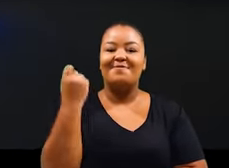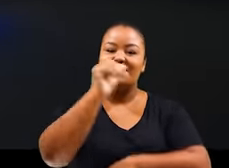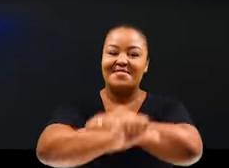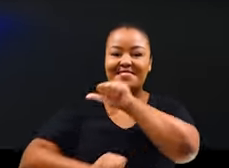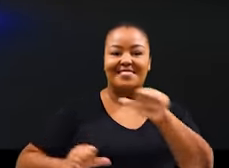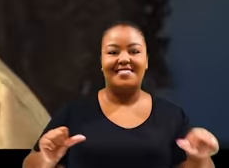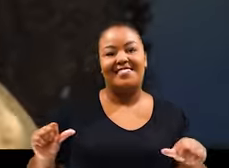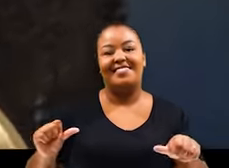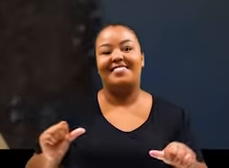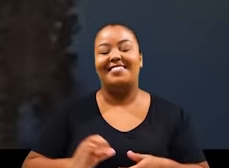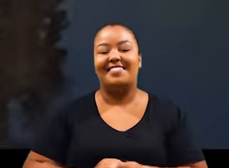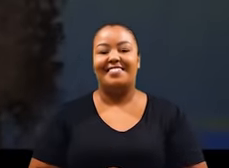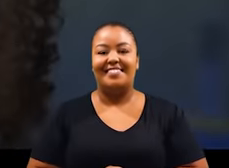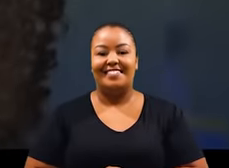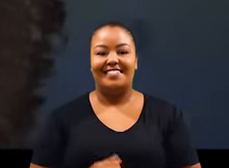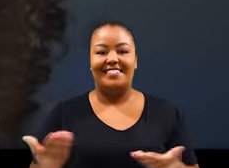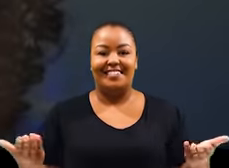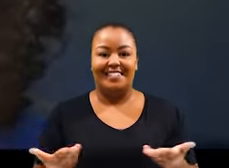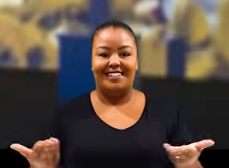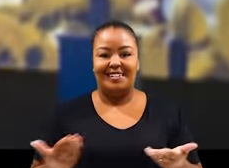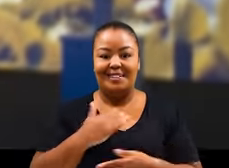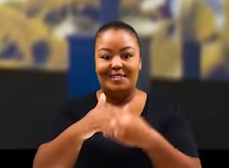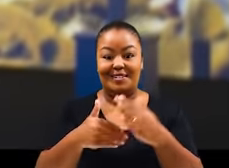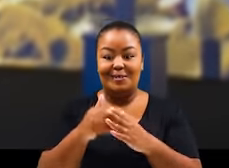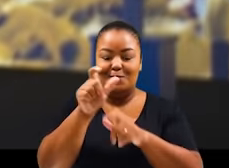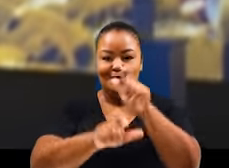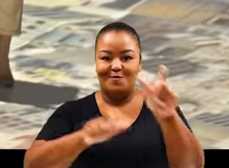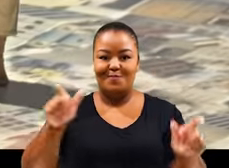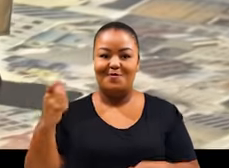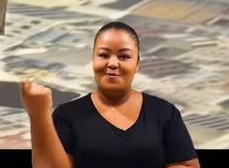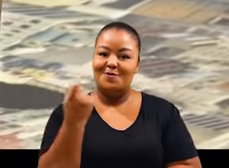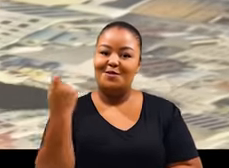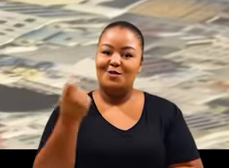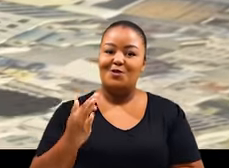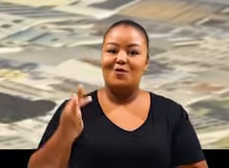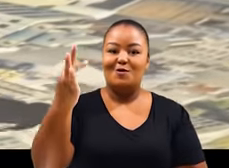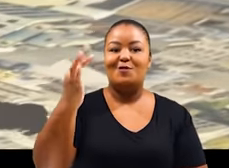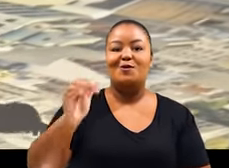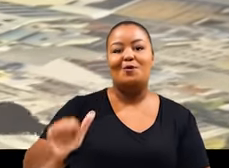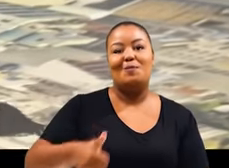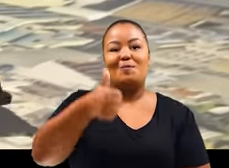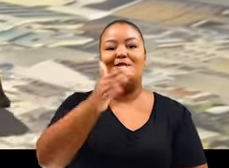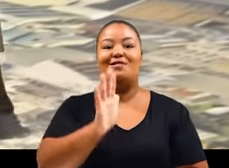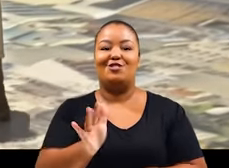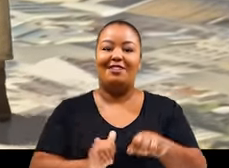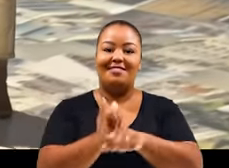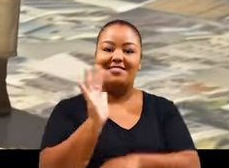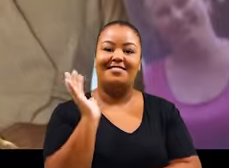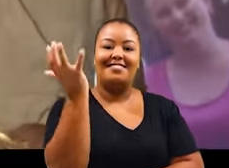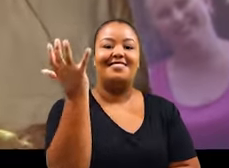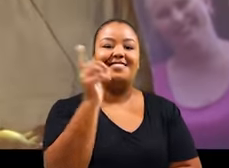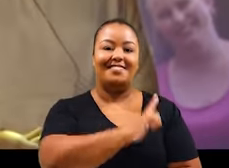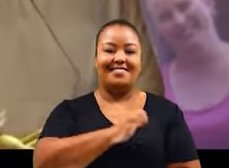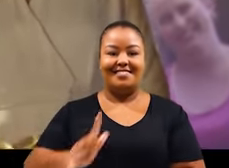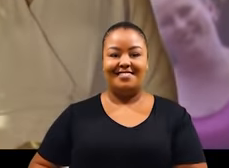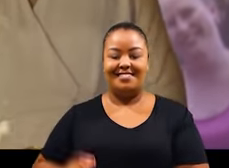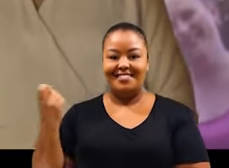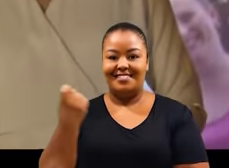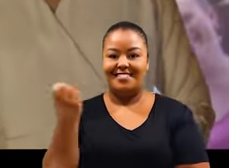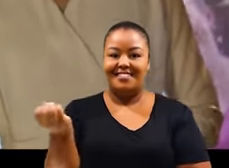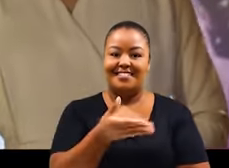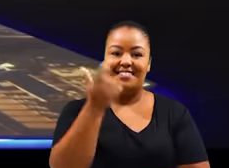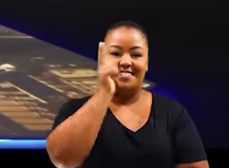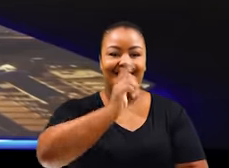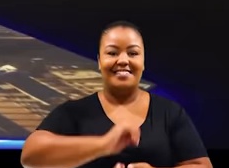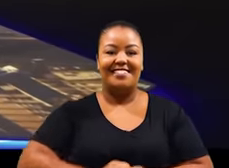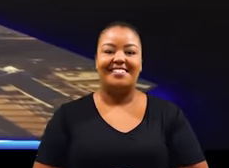do Sul virou o jogo. Agora, para todos os gaúchos, um futuro melhor já está acontecendo. Governo do Rio Grande